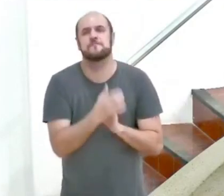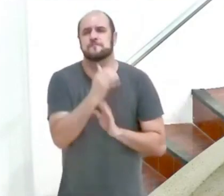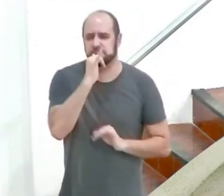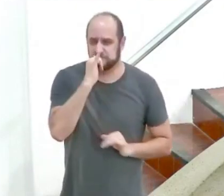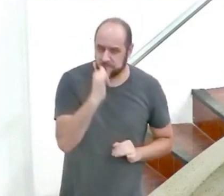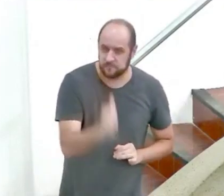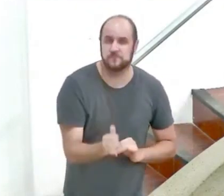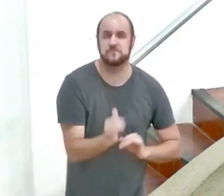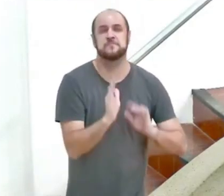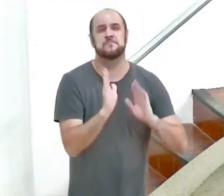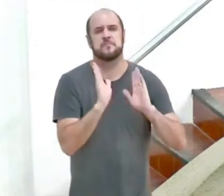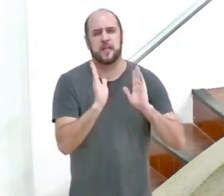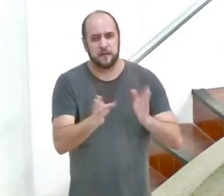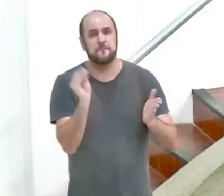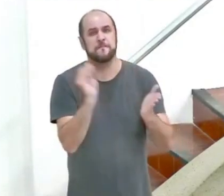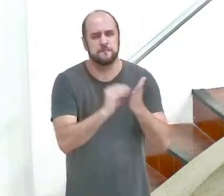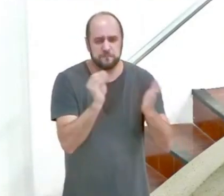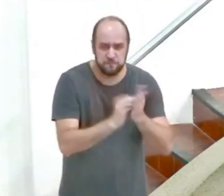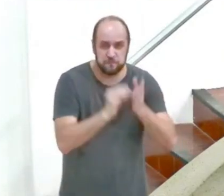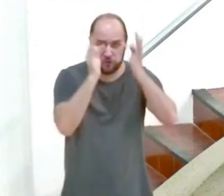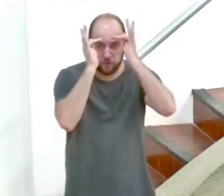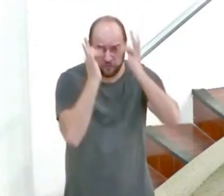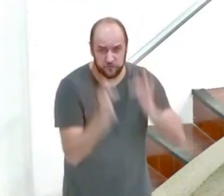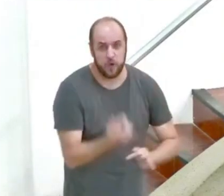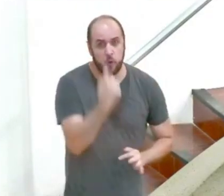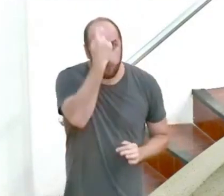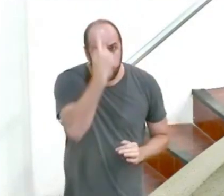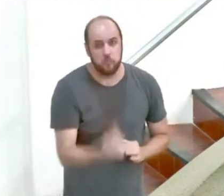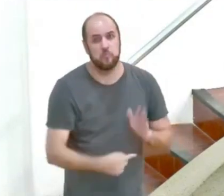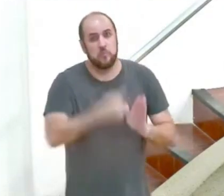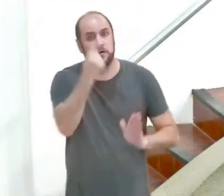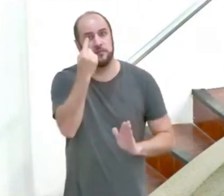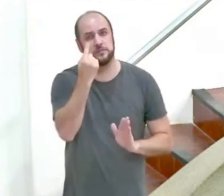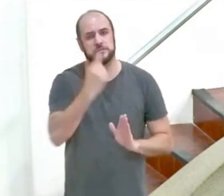terem cometido infederidade conjugal ao menos uma vez